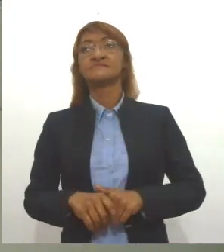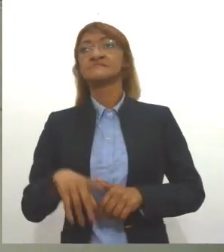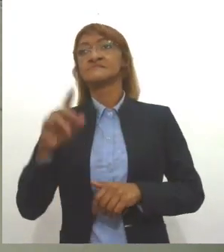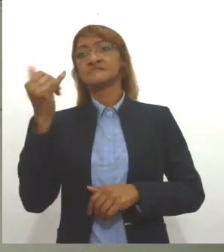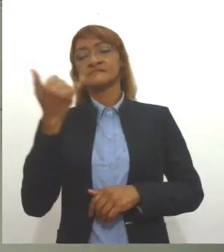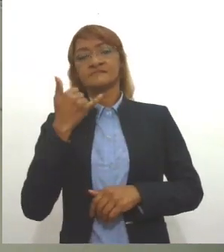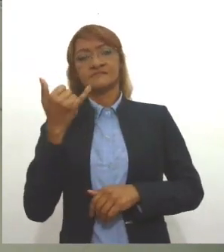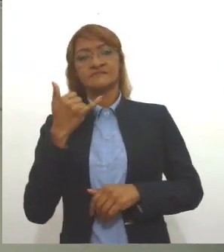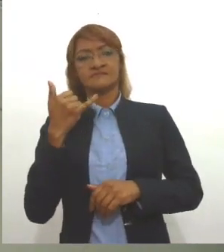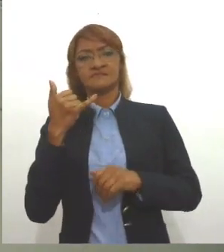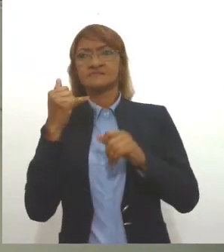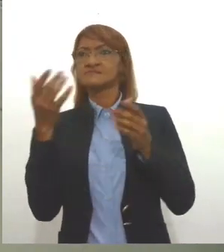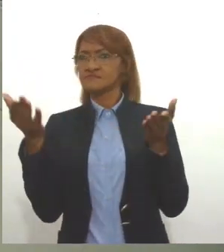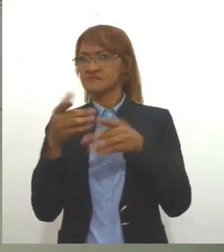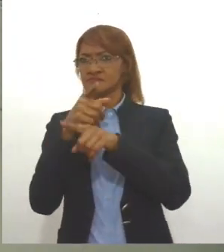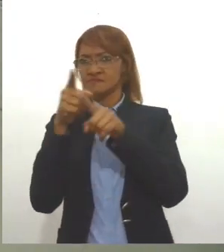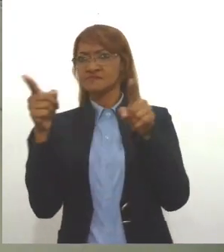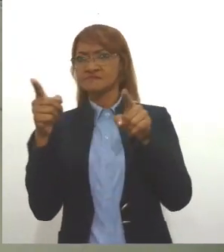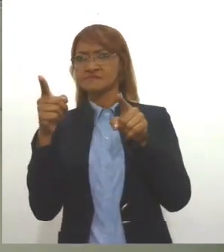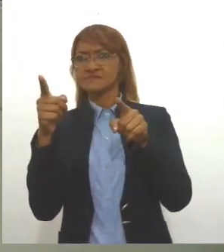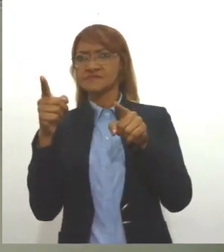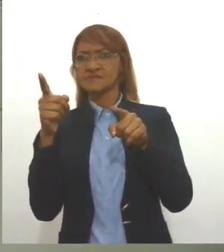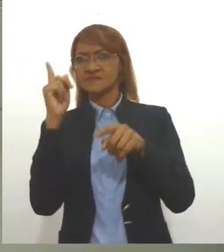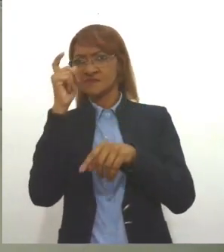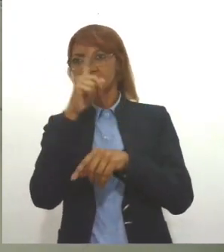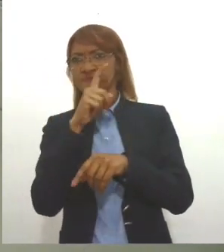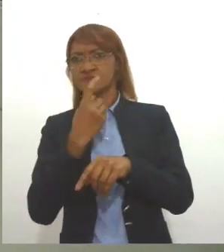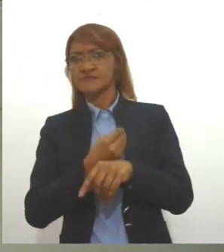muitas dificuldades vocês estão enfrentando?